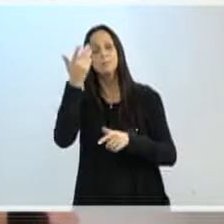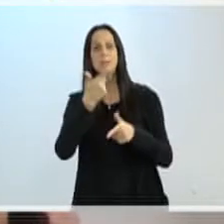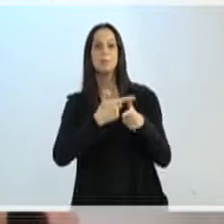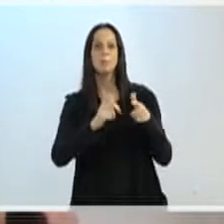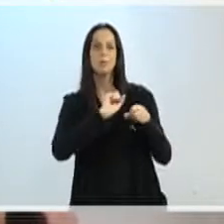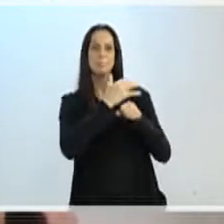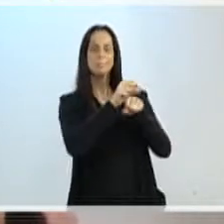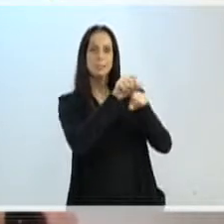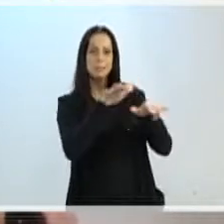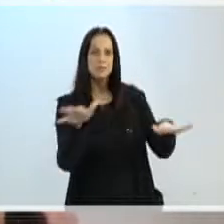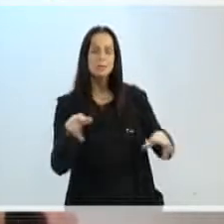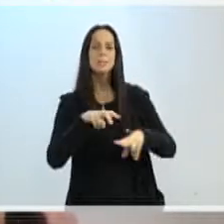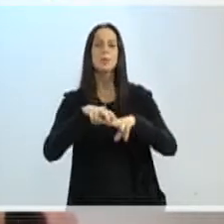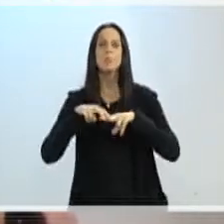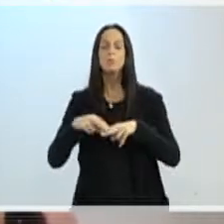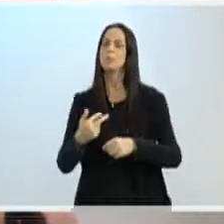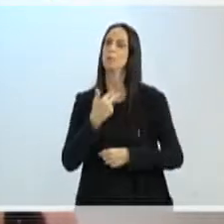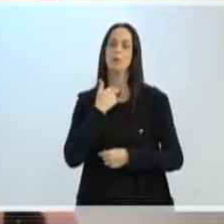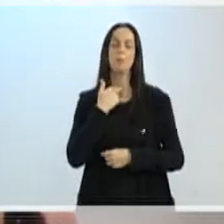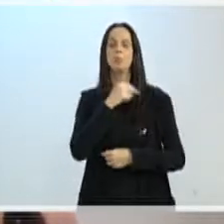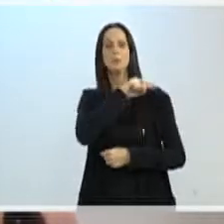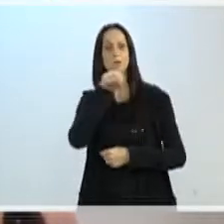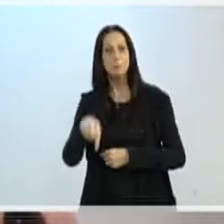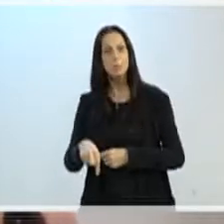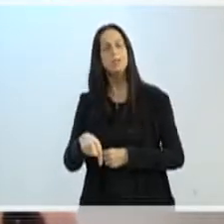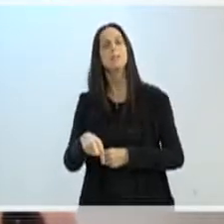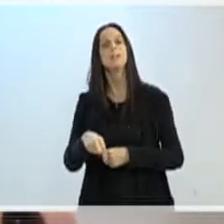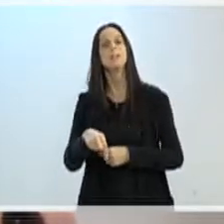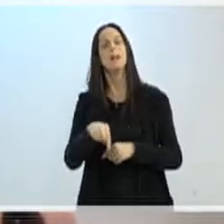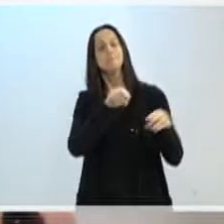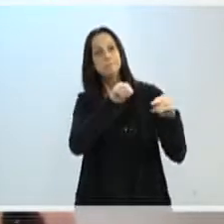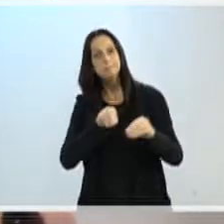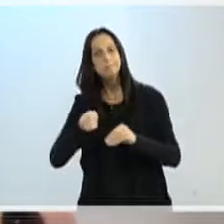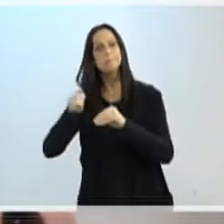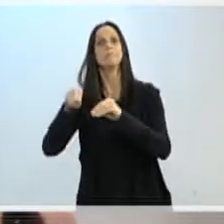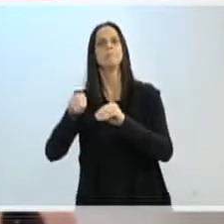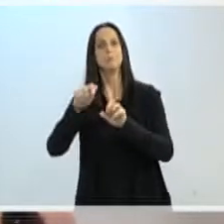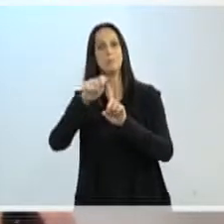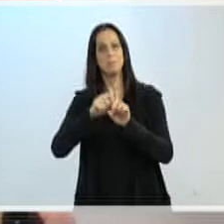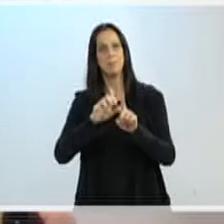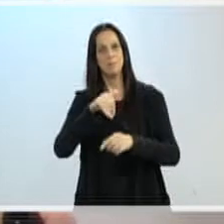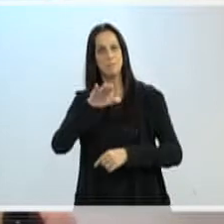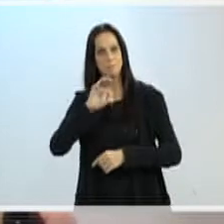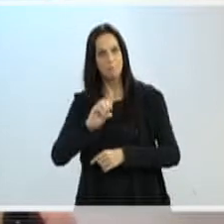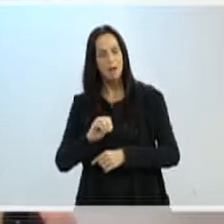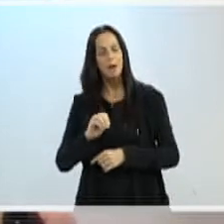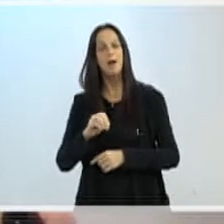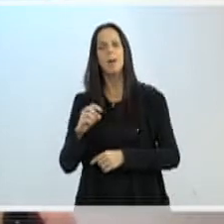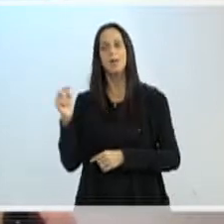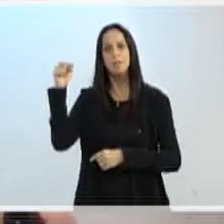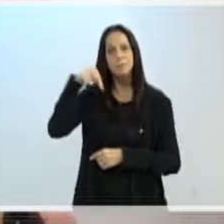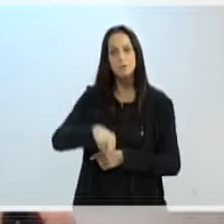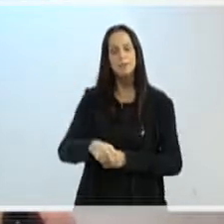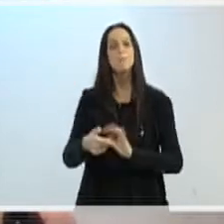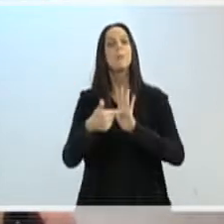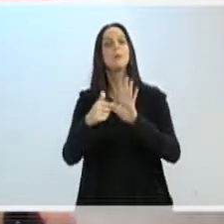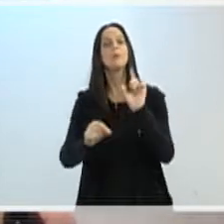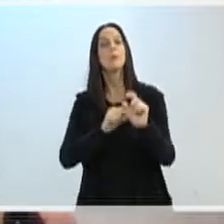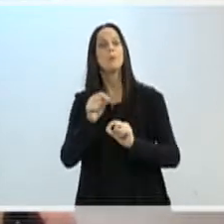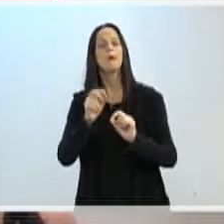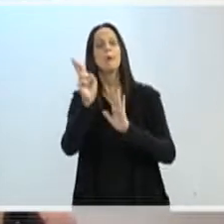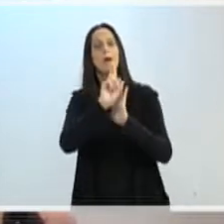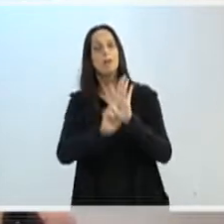a gente está aqui hoje para apresentar então uma rápida, um relatório sobre o tal do